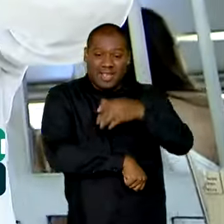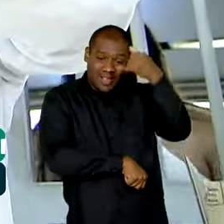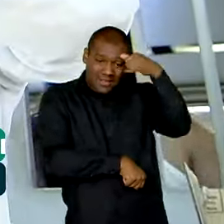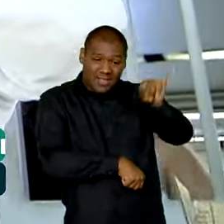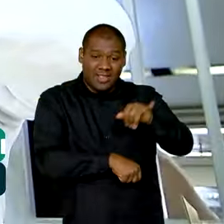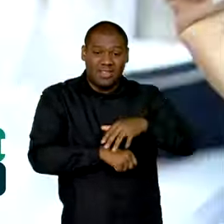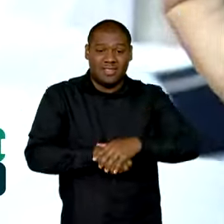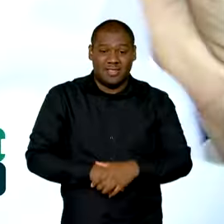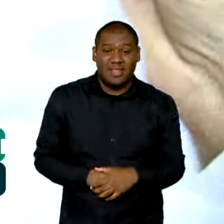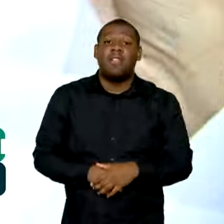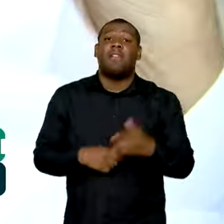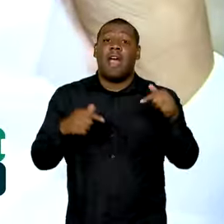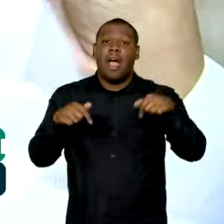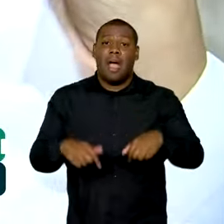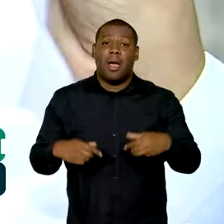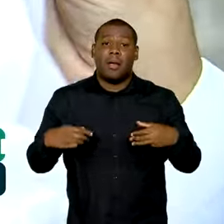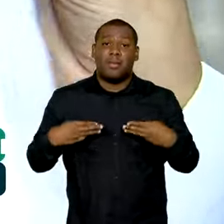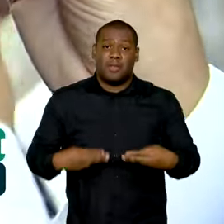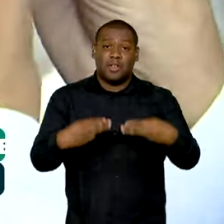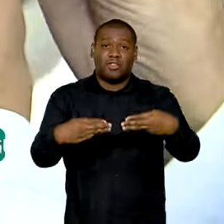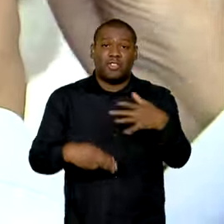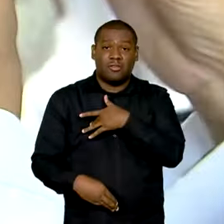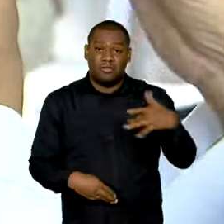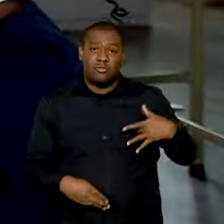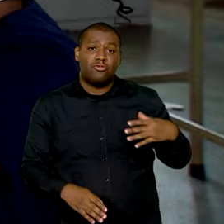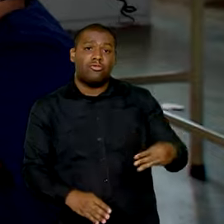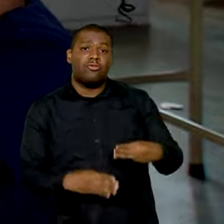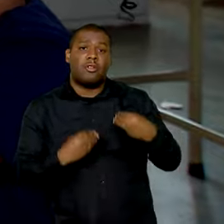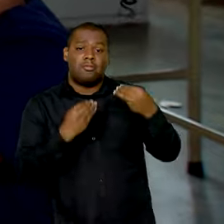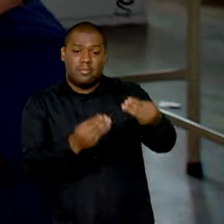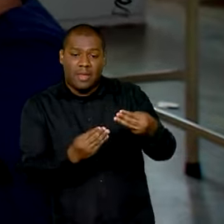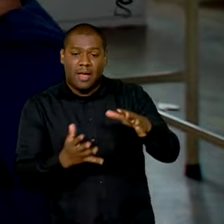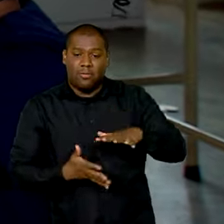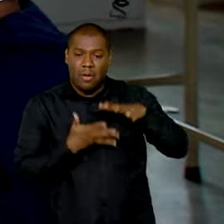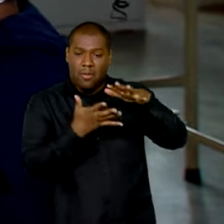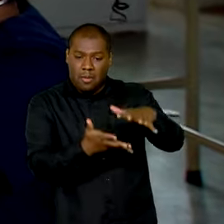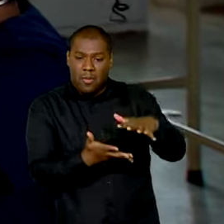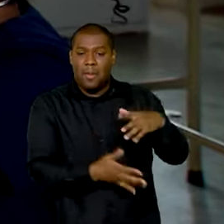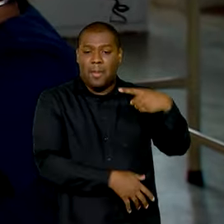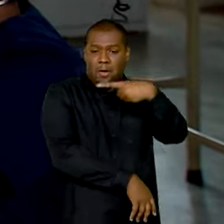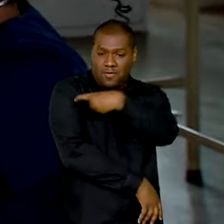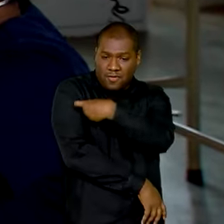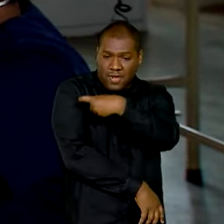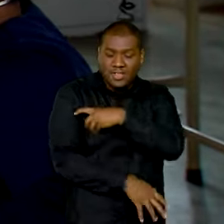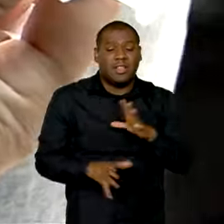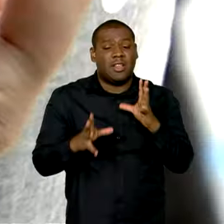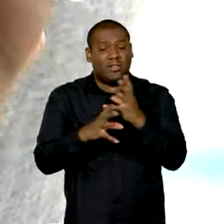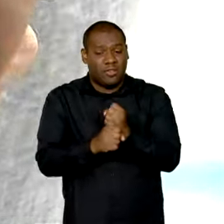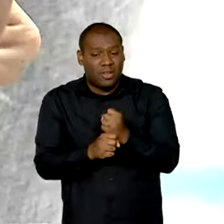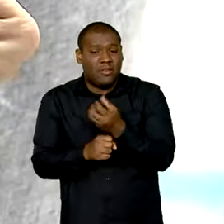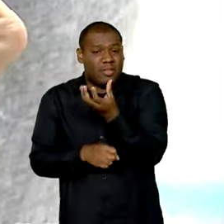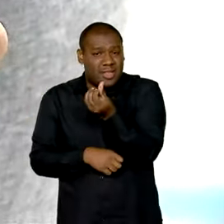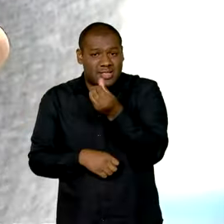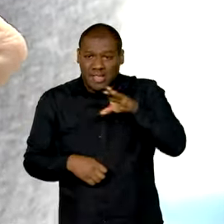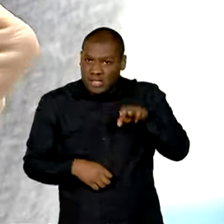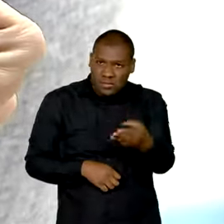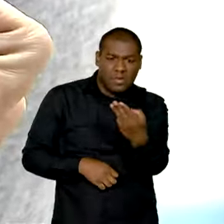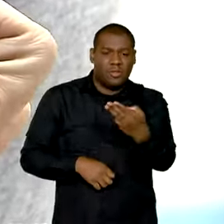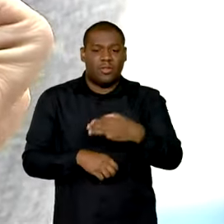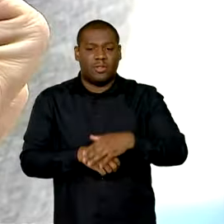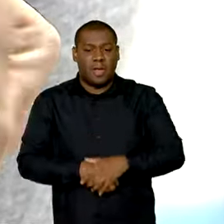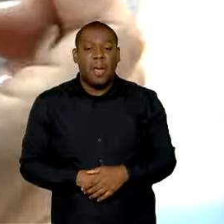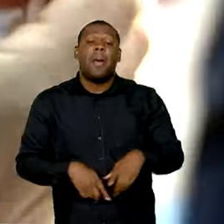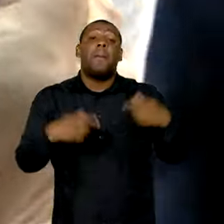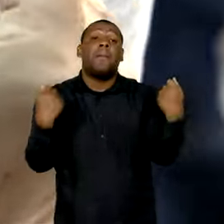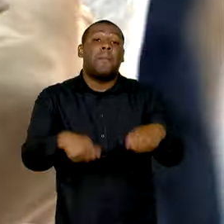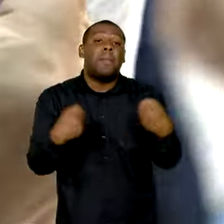500 mil doses para atendimento de forma gradativa. Para ser imunizado completamente, é preciso tomar duas doses